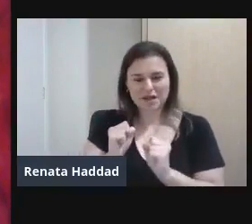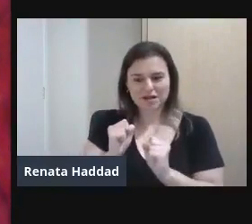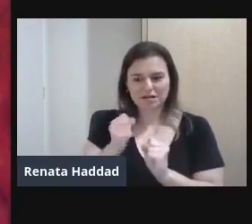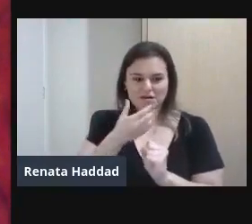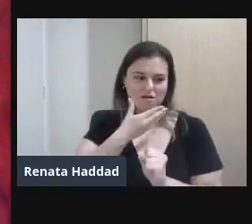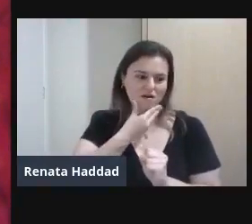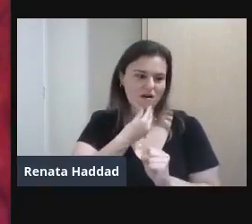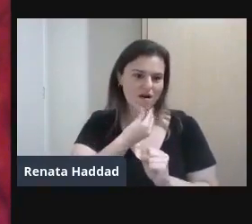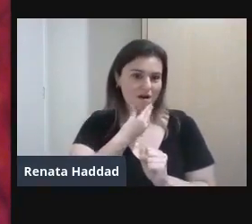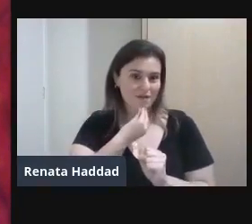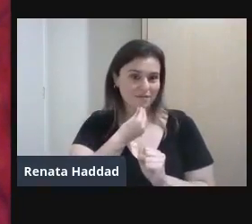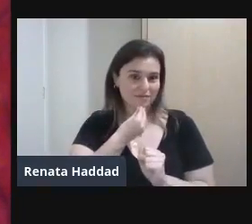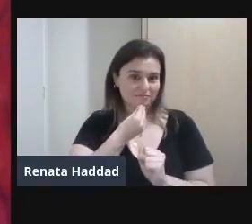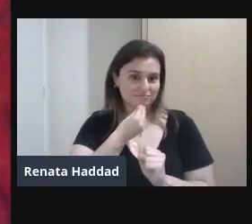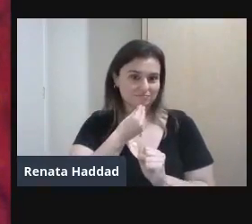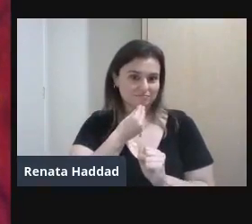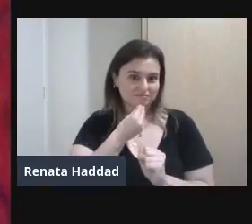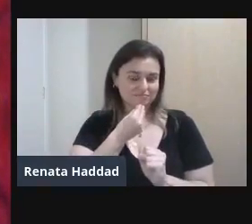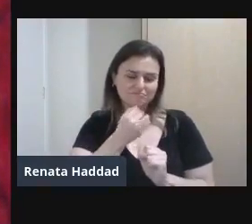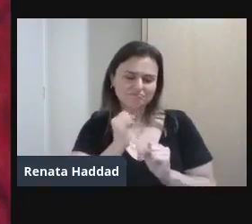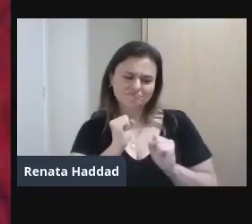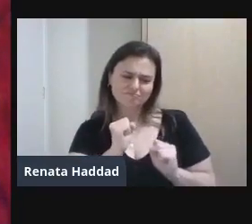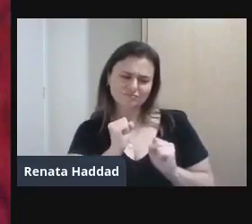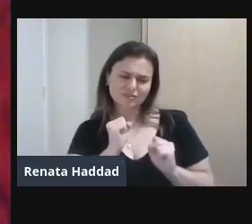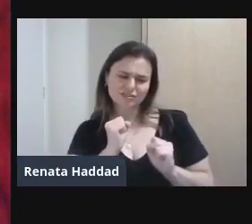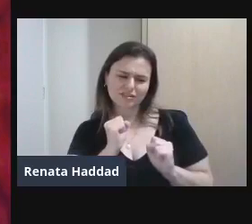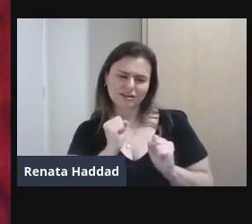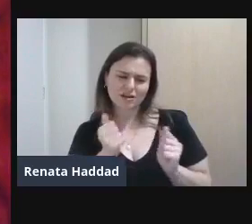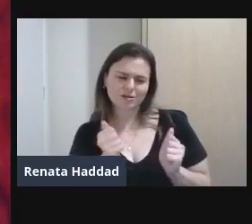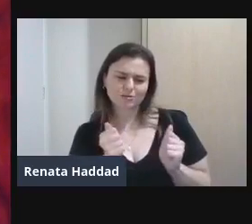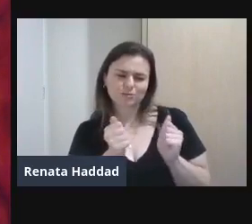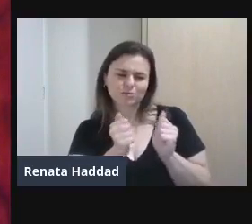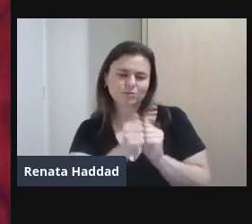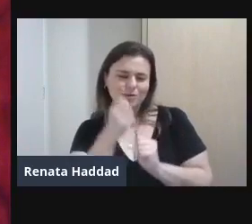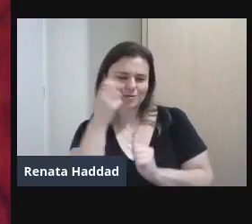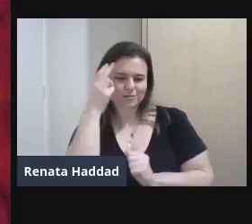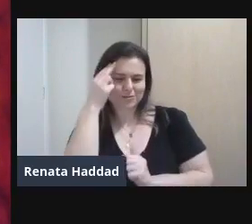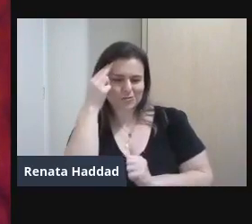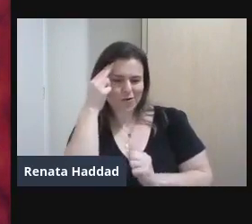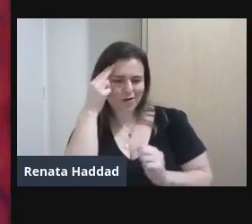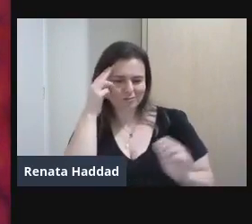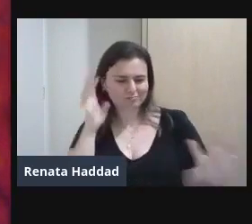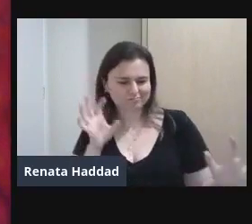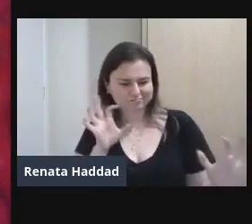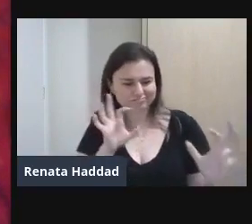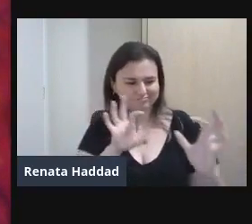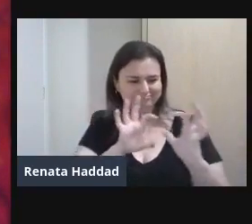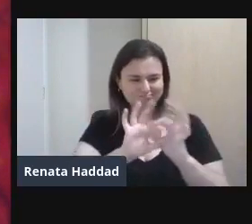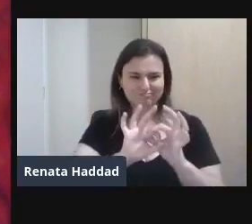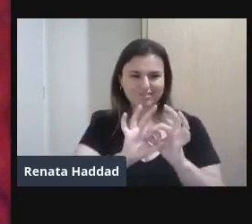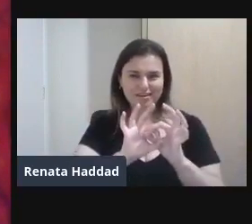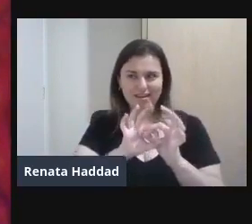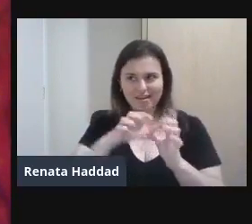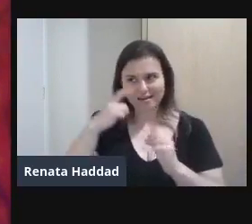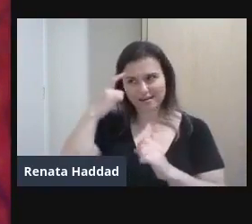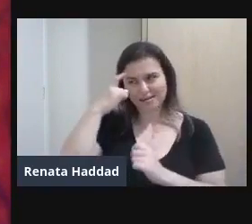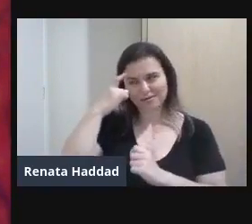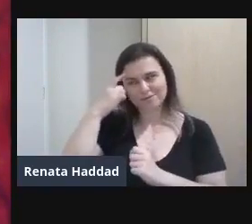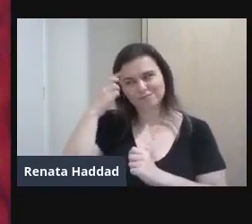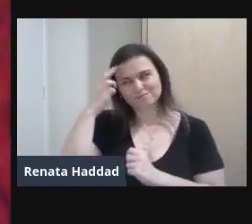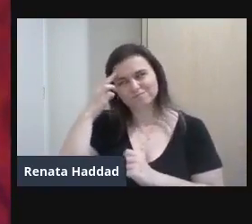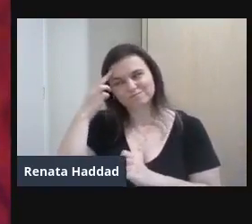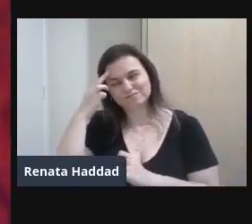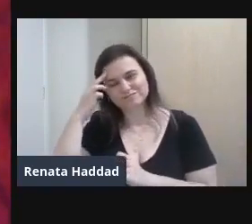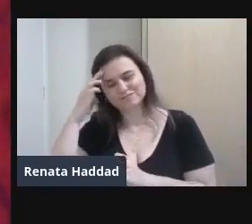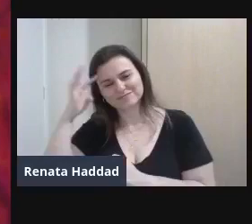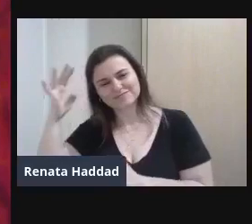Que pudesse juntar Os sonhos dele Aos sonhos dela Ficava imaginando Ficava imaginando O